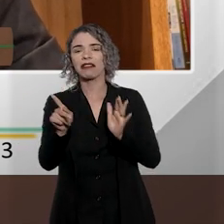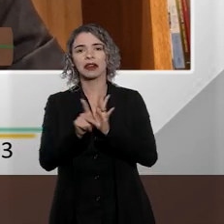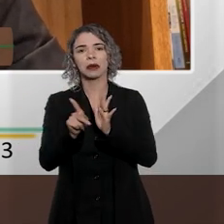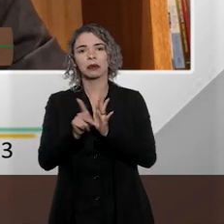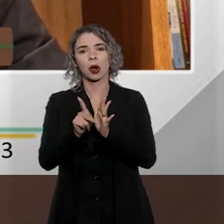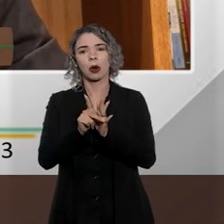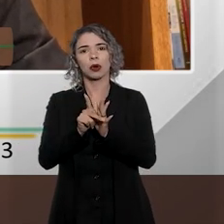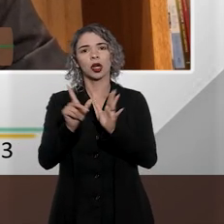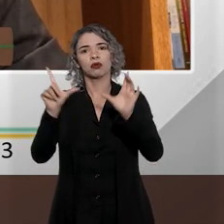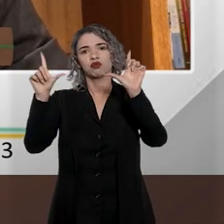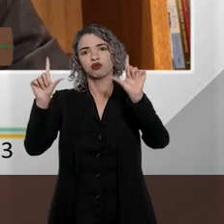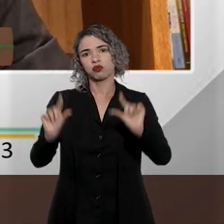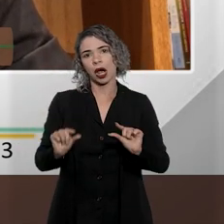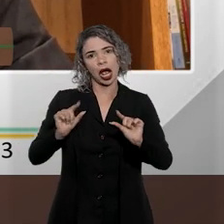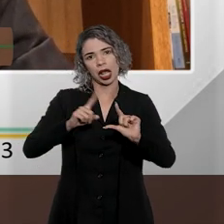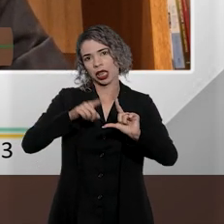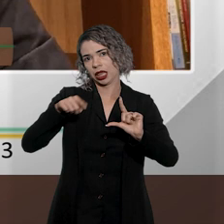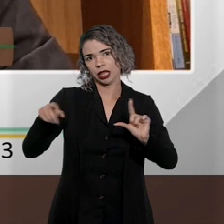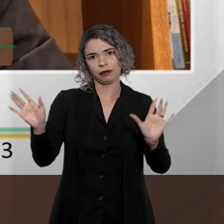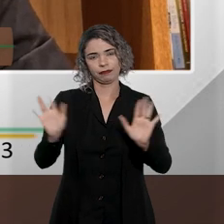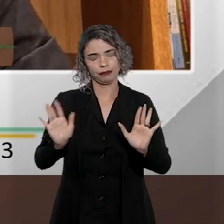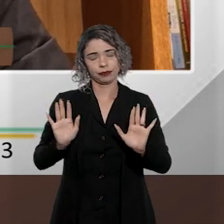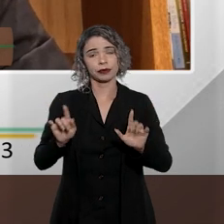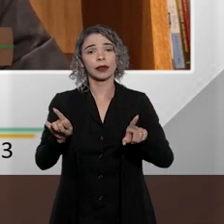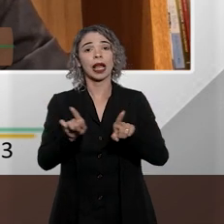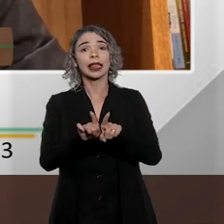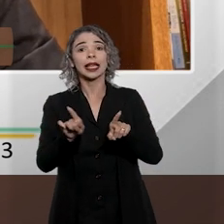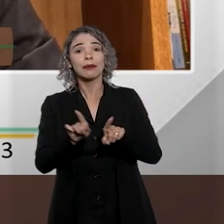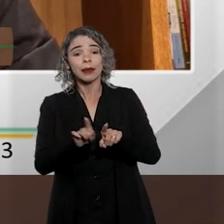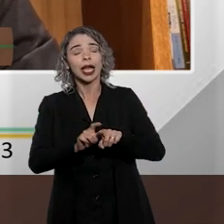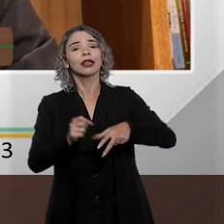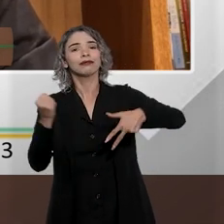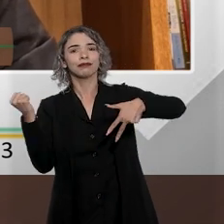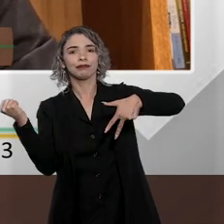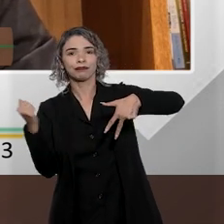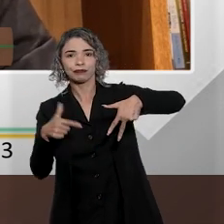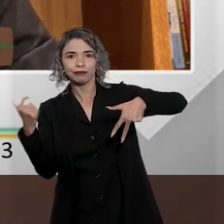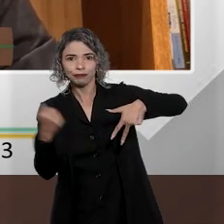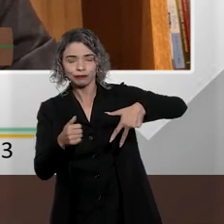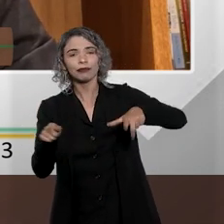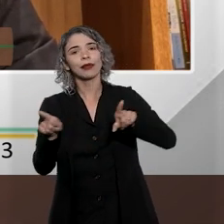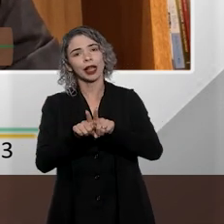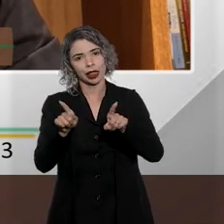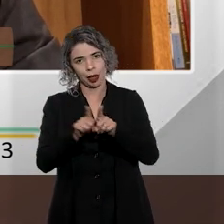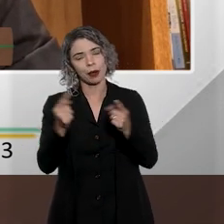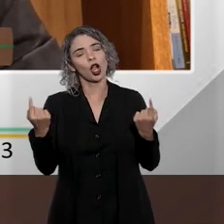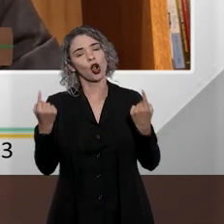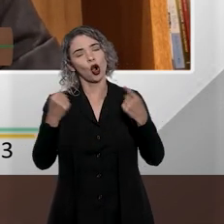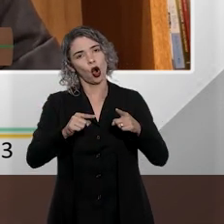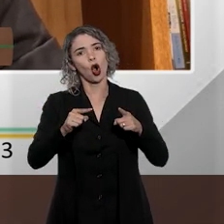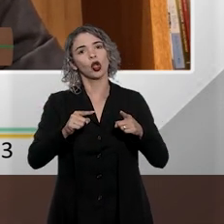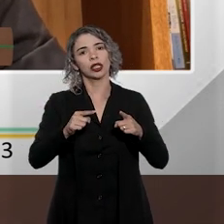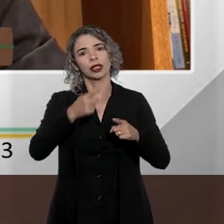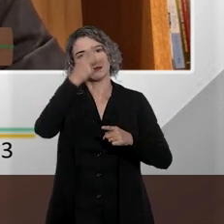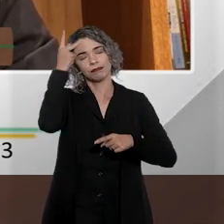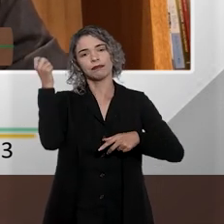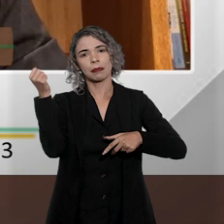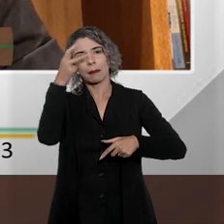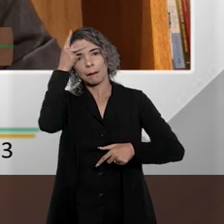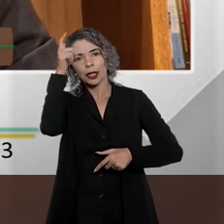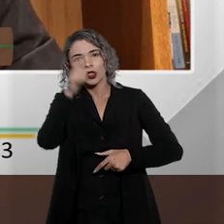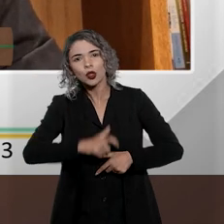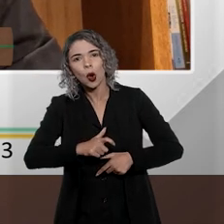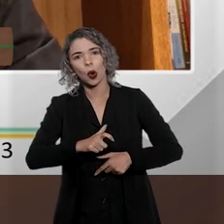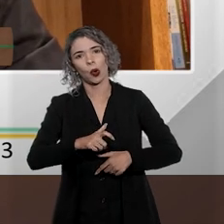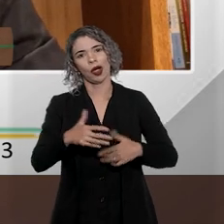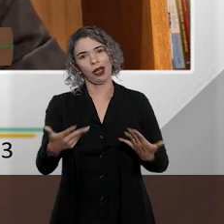Por sua vez, a injúria racial também consiste em ofender a dignidade ou decoro. Também consiste em utilizar de